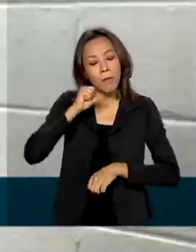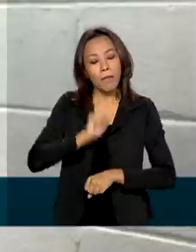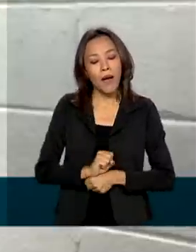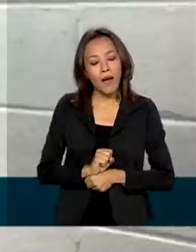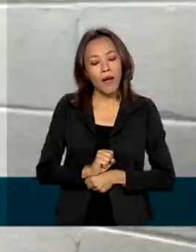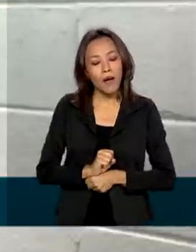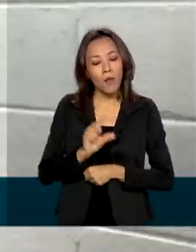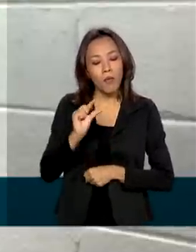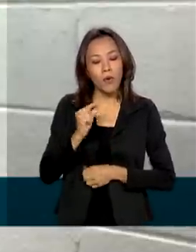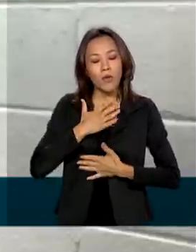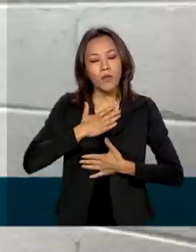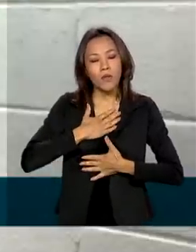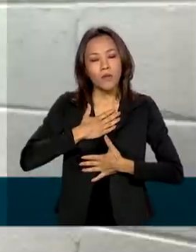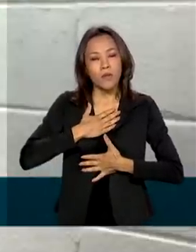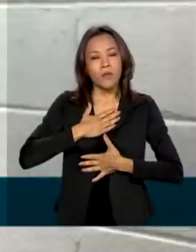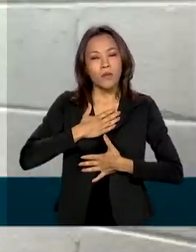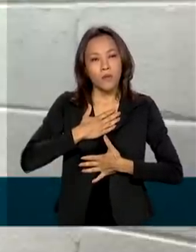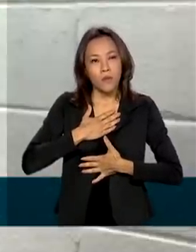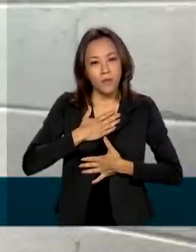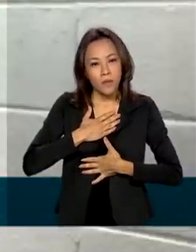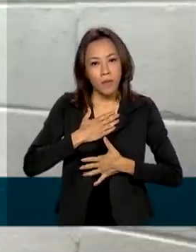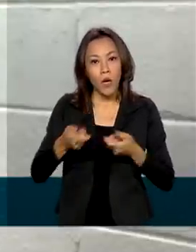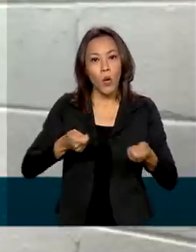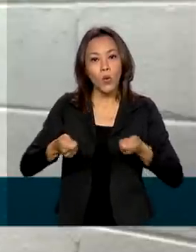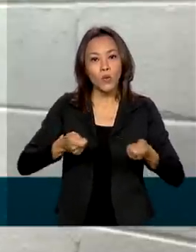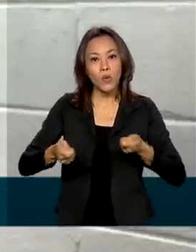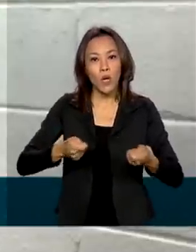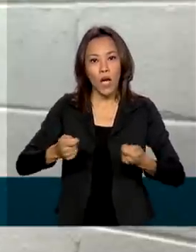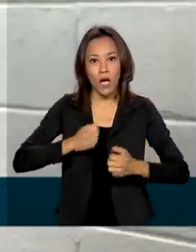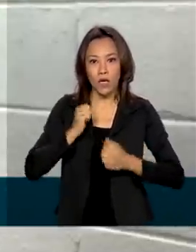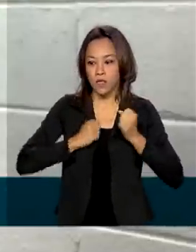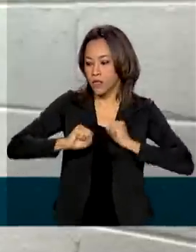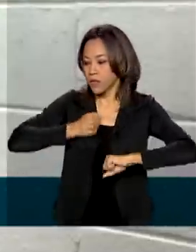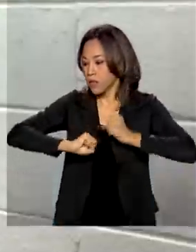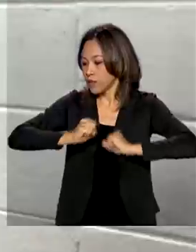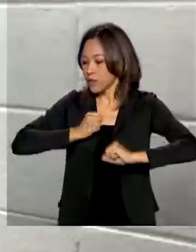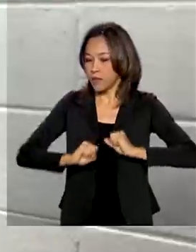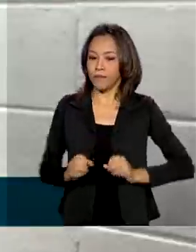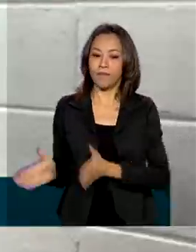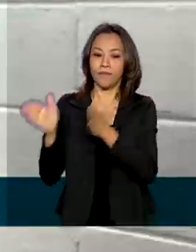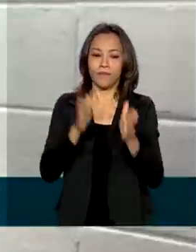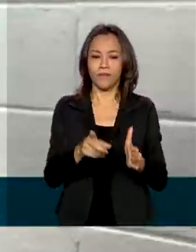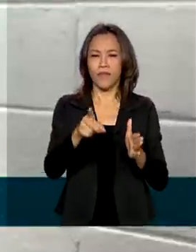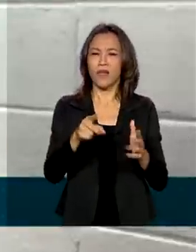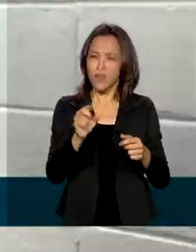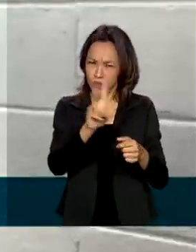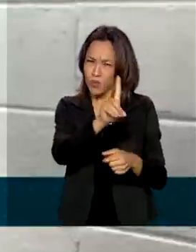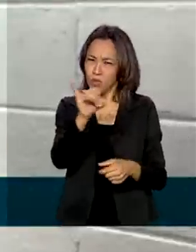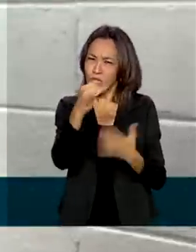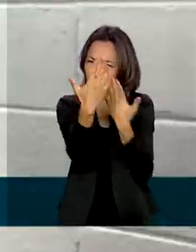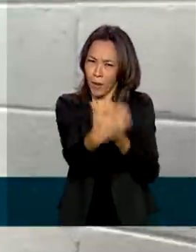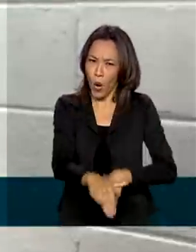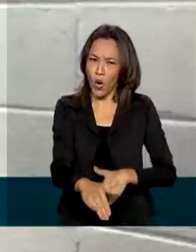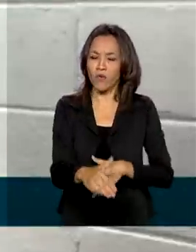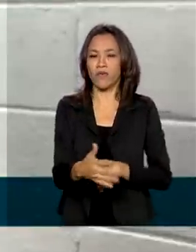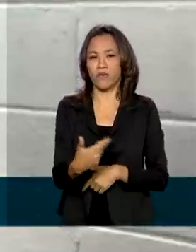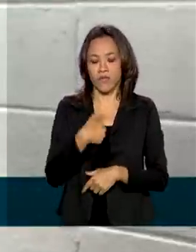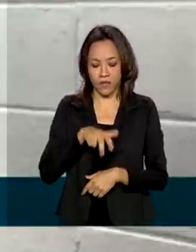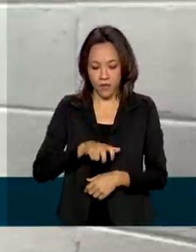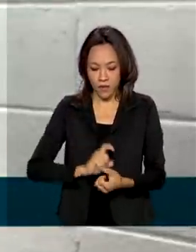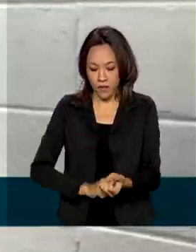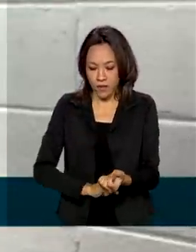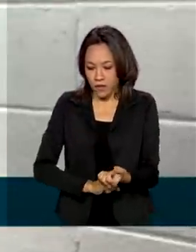pode ajudar a controlar a ansiedade. Durante a aplicação, pode aparecer um período de